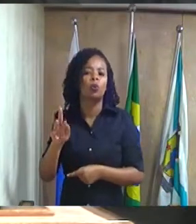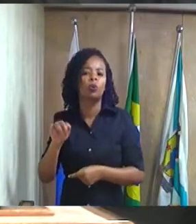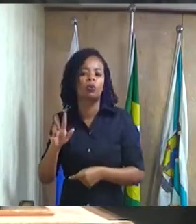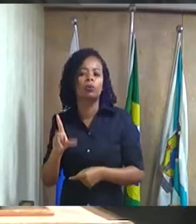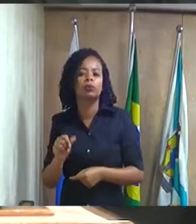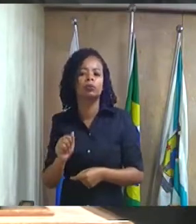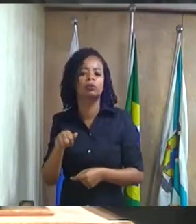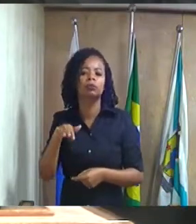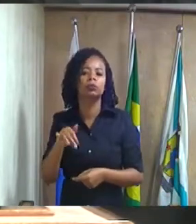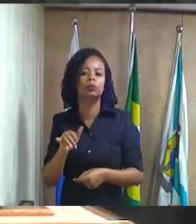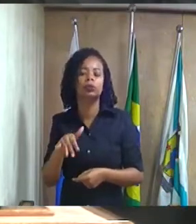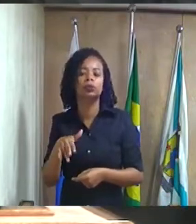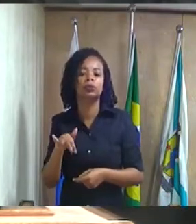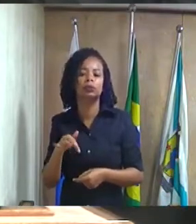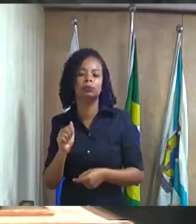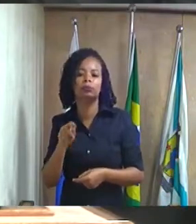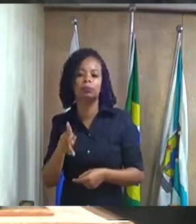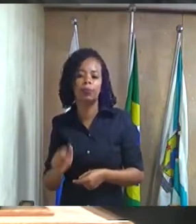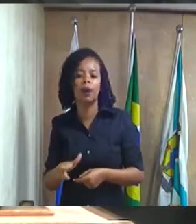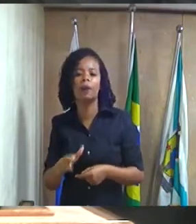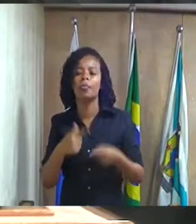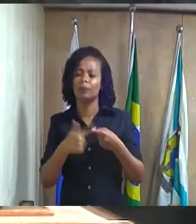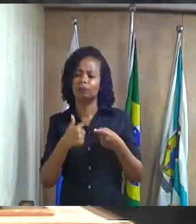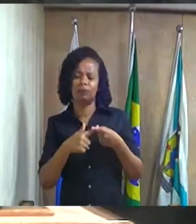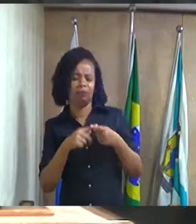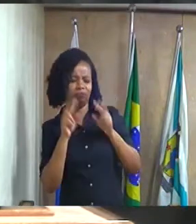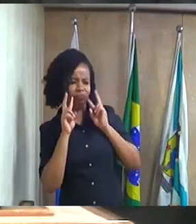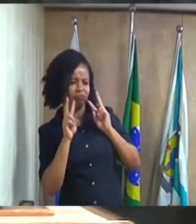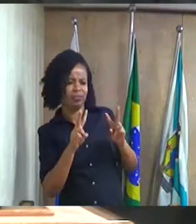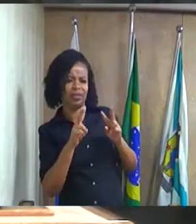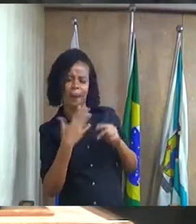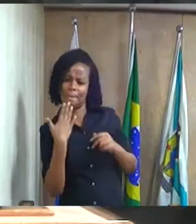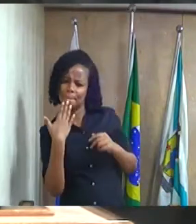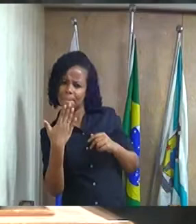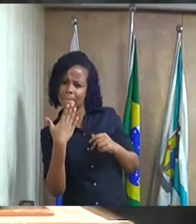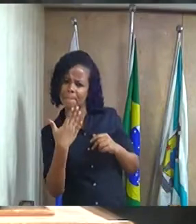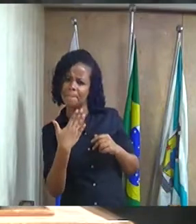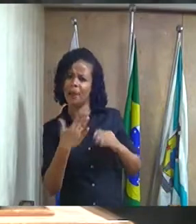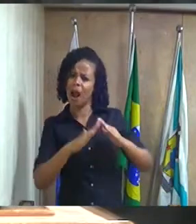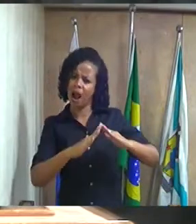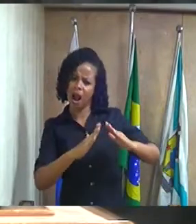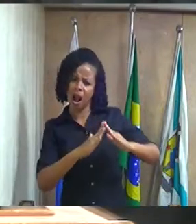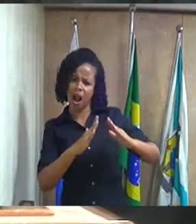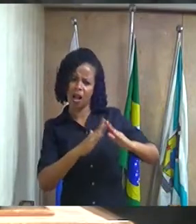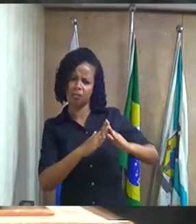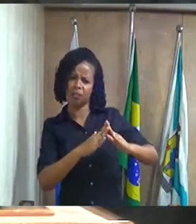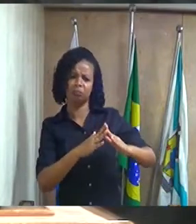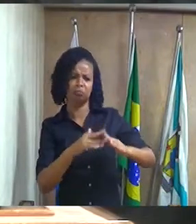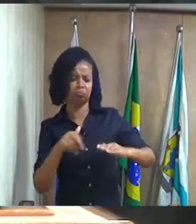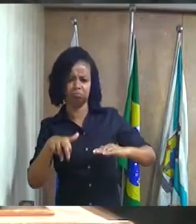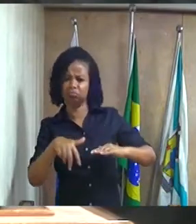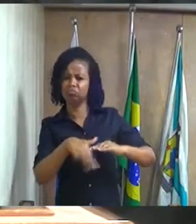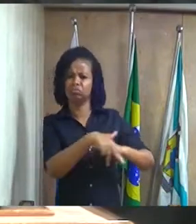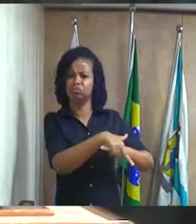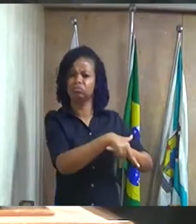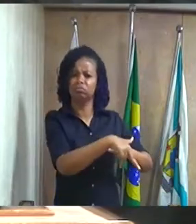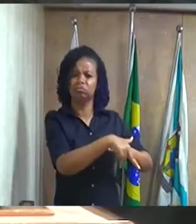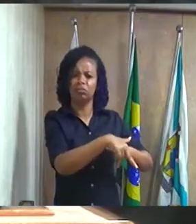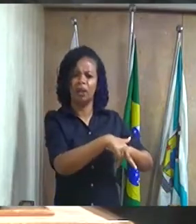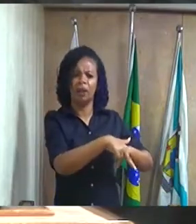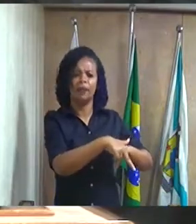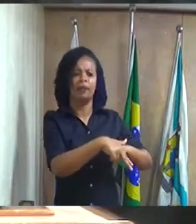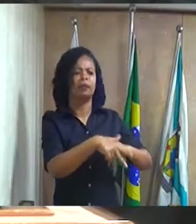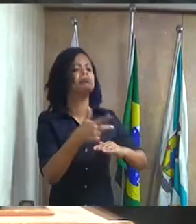do pedestre recolhendo o seu carro não é que eu sou contra que faça o recolhimento do seu